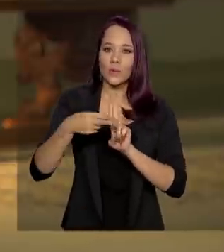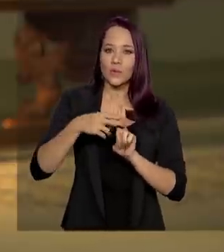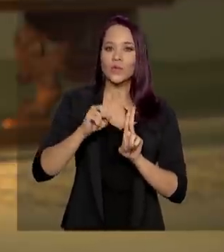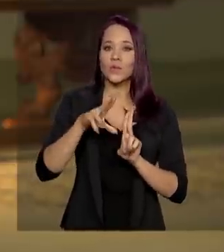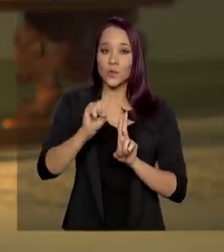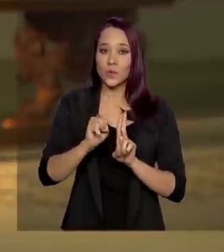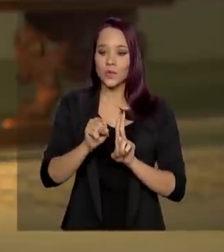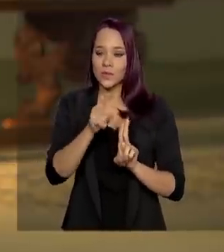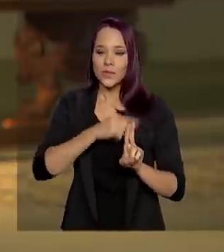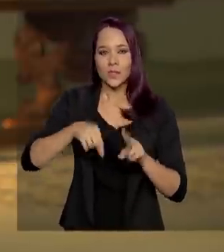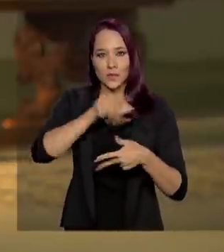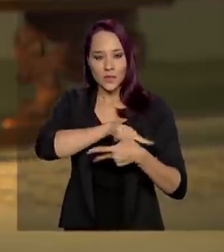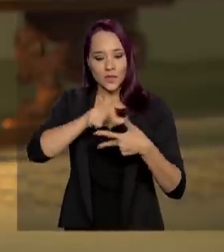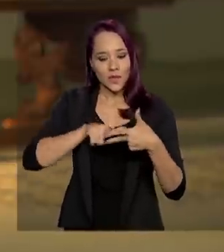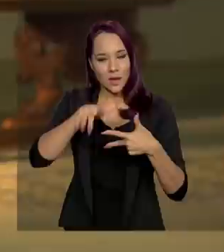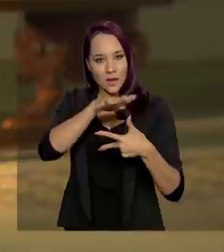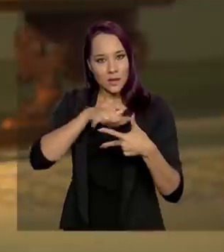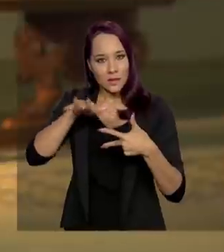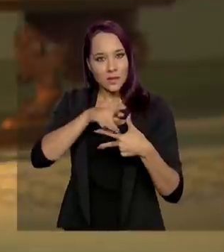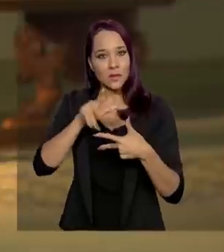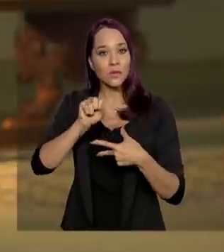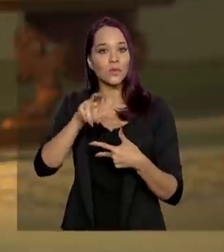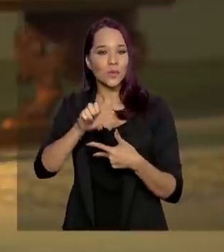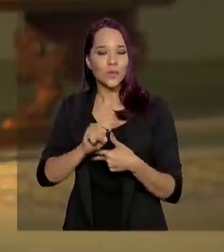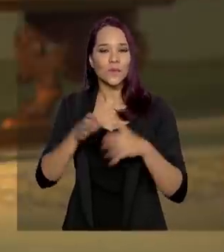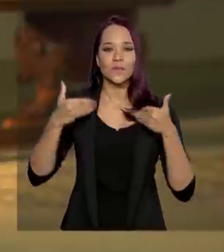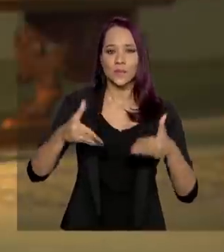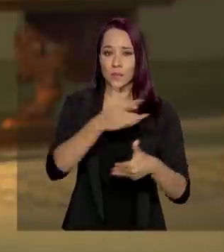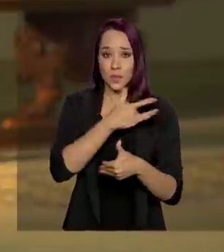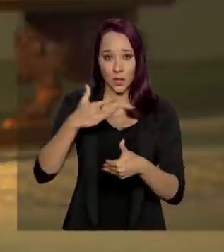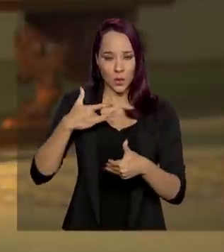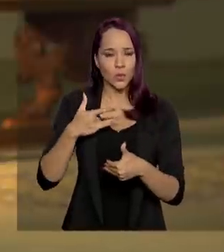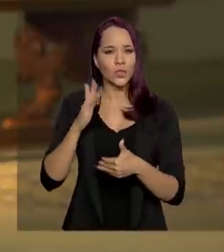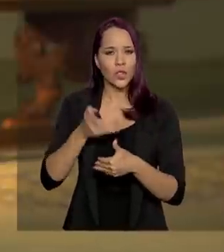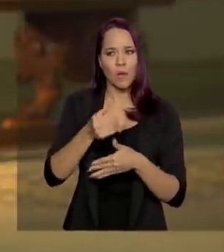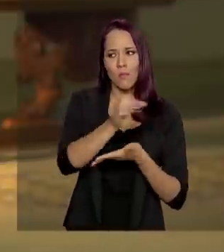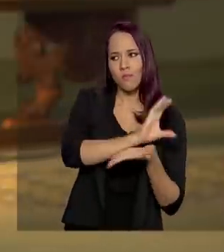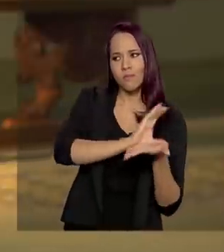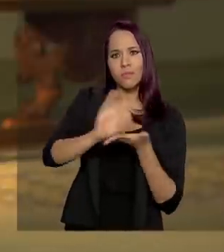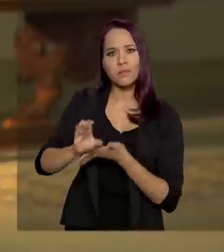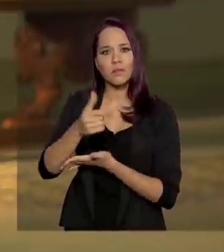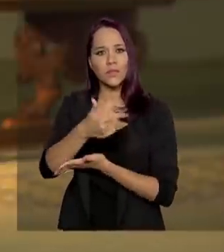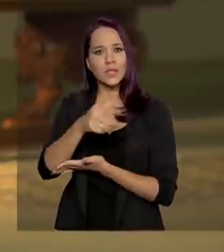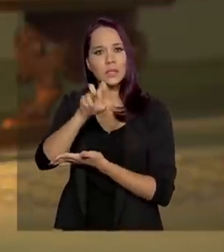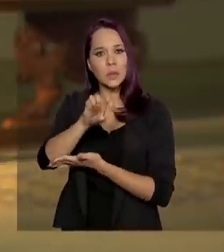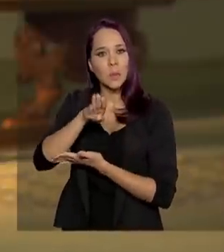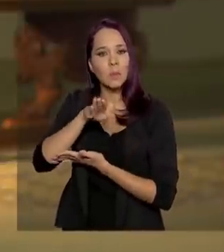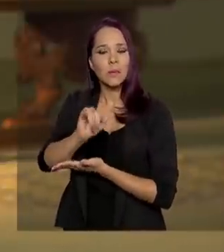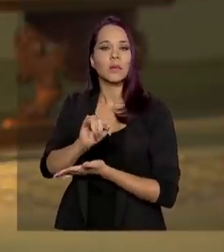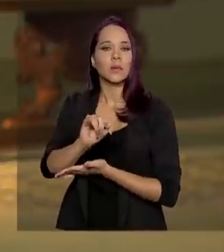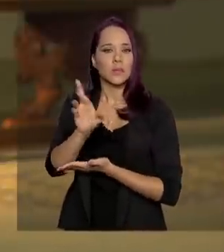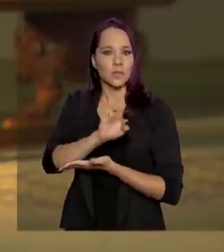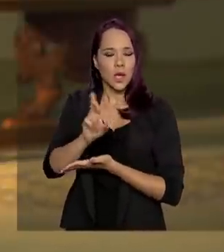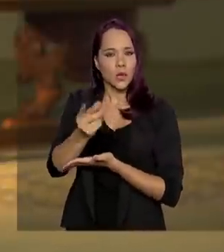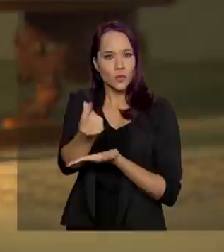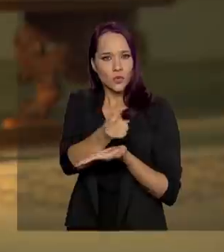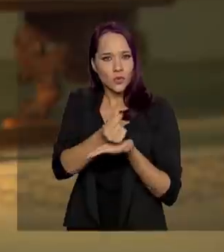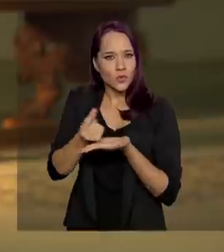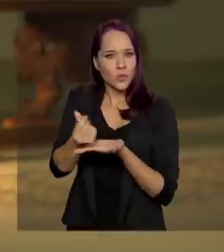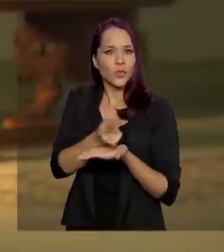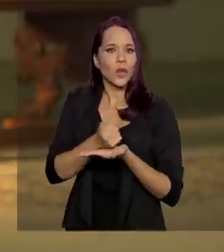parte da tripartite do SUS. O Ministério da Saúde, como um todo, já destinou mais de 25 bilhões de reais em termos de recursos,